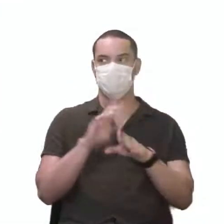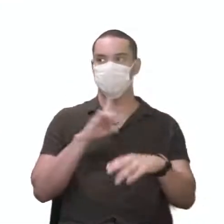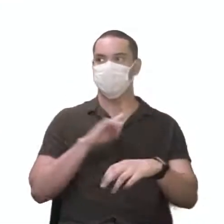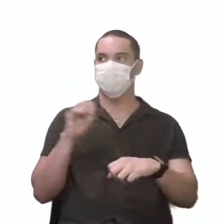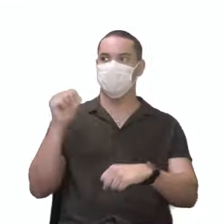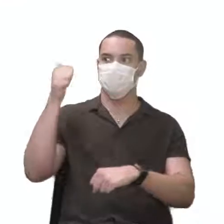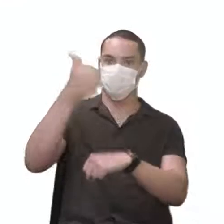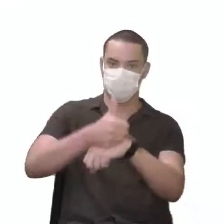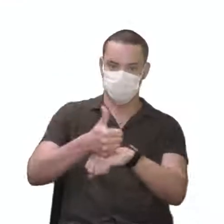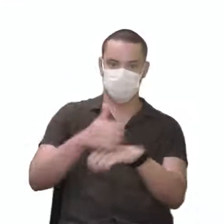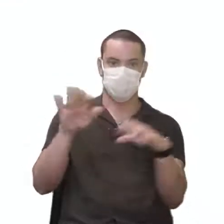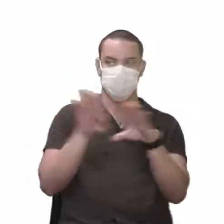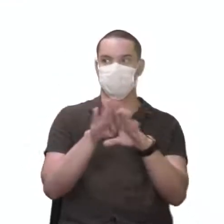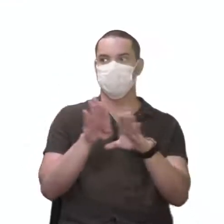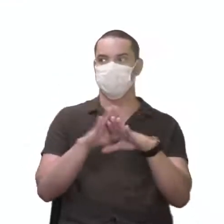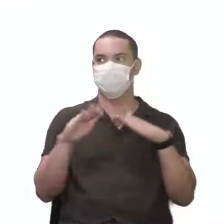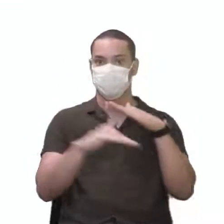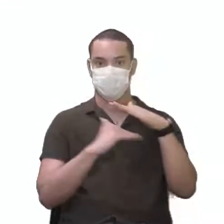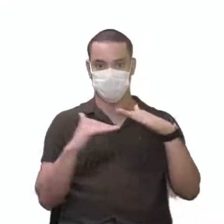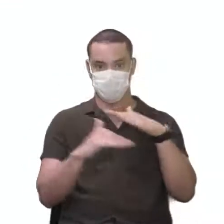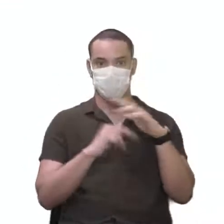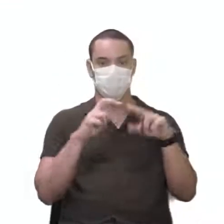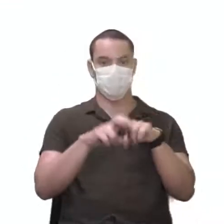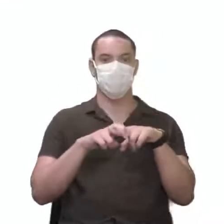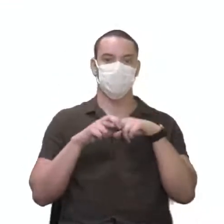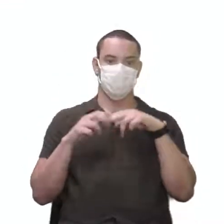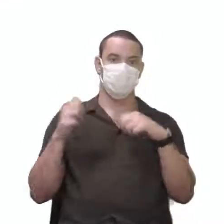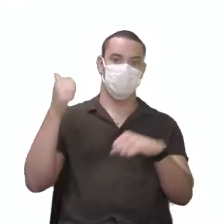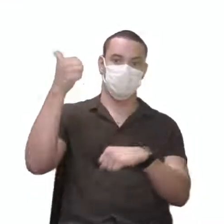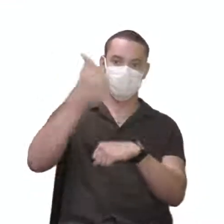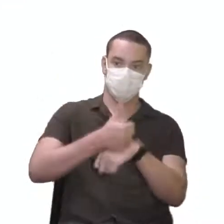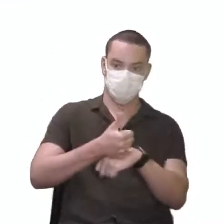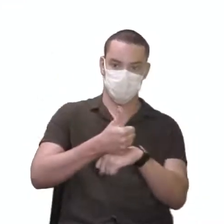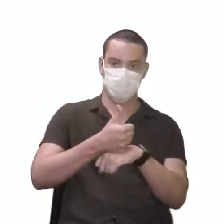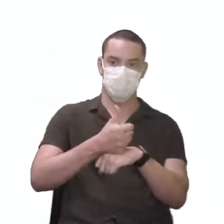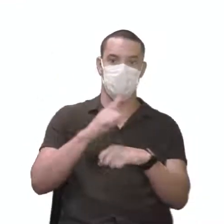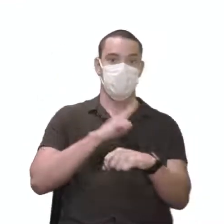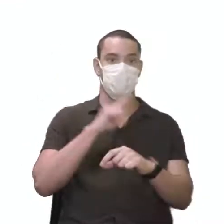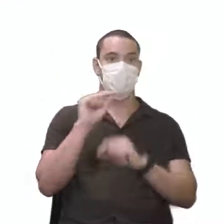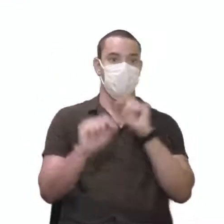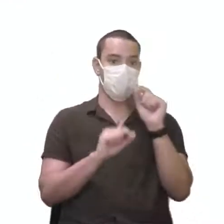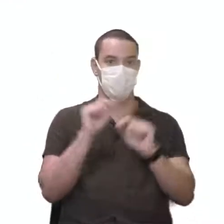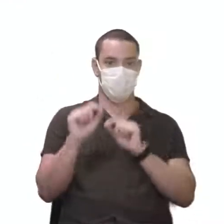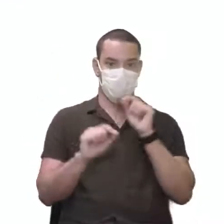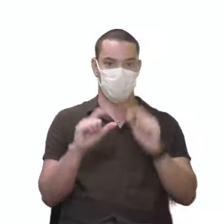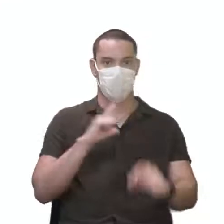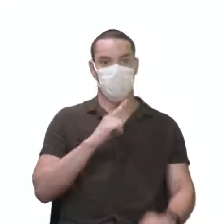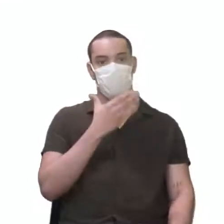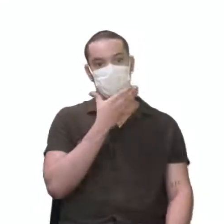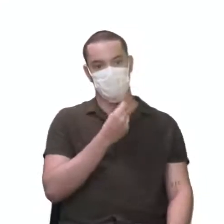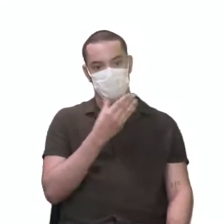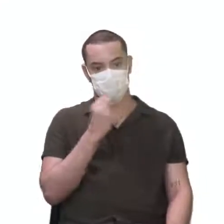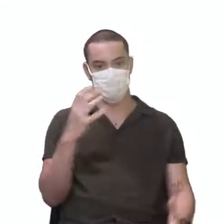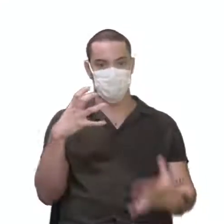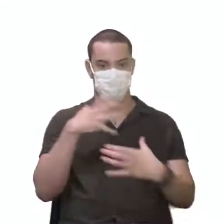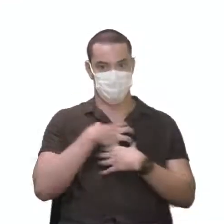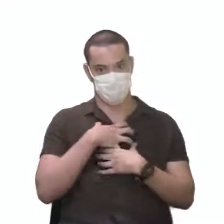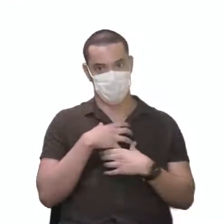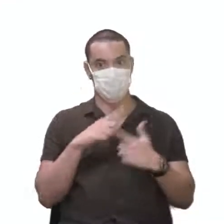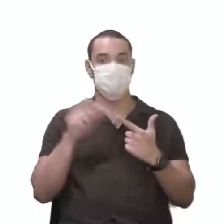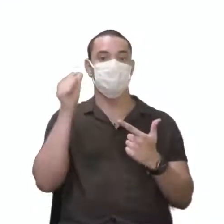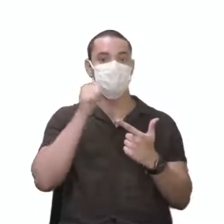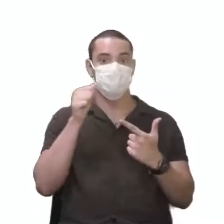dominância e a recessividade. Na dominância, eu vou ter o homem afetado, a mulher